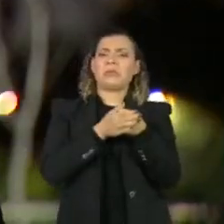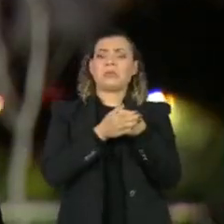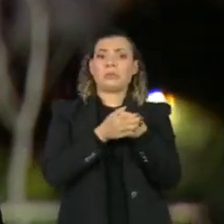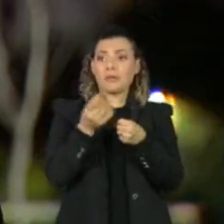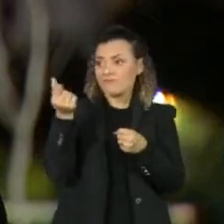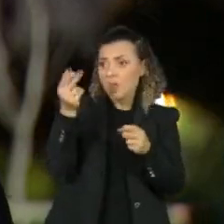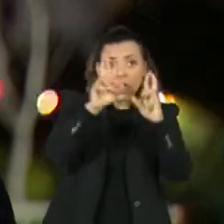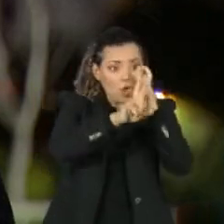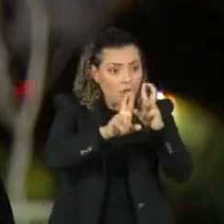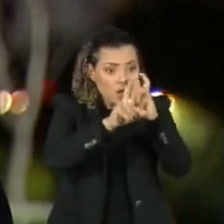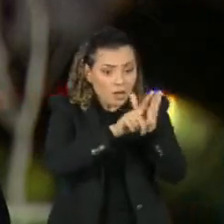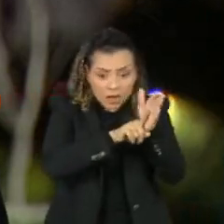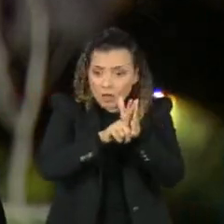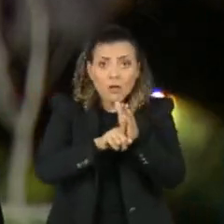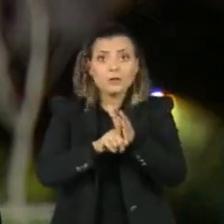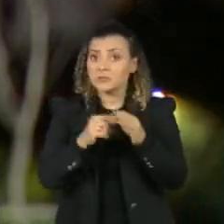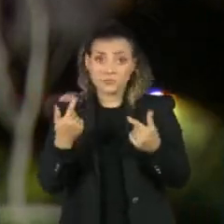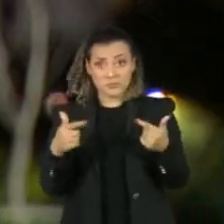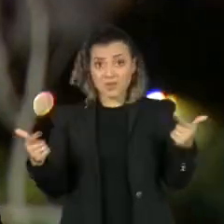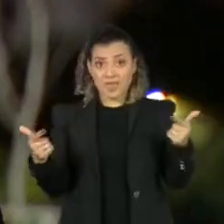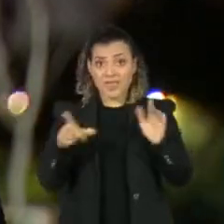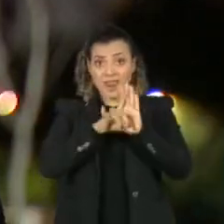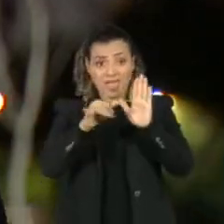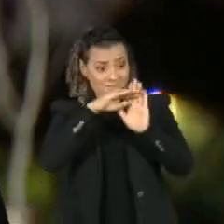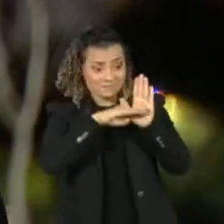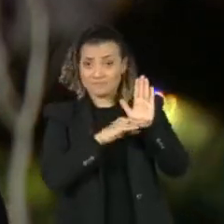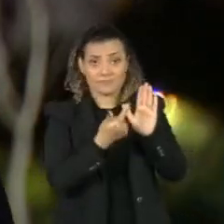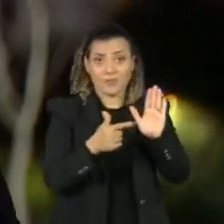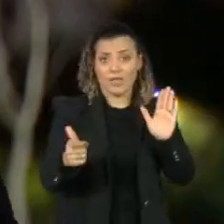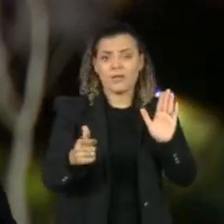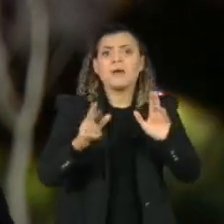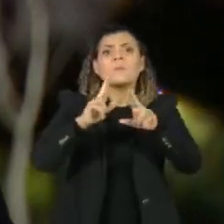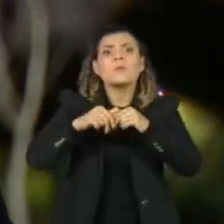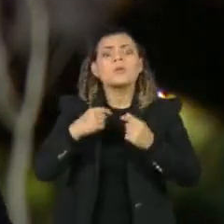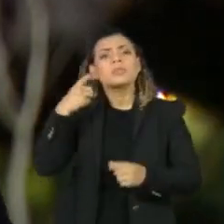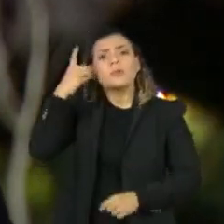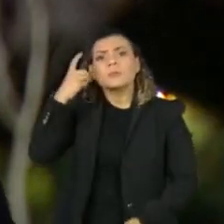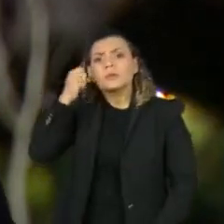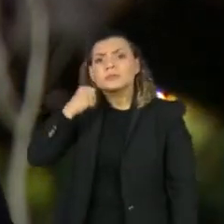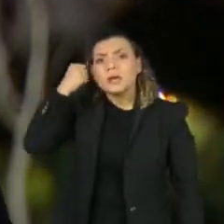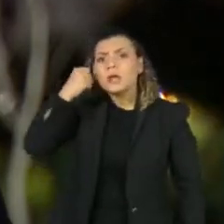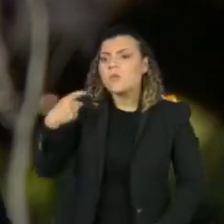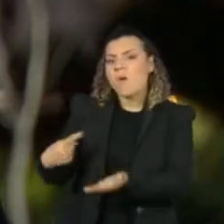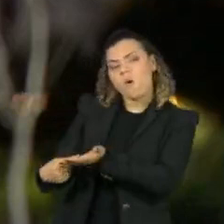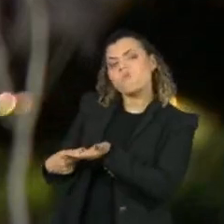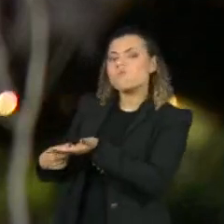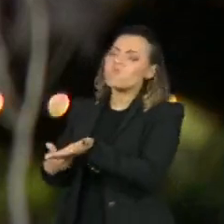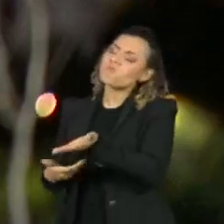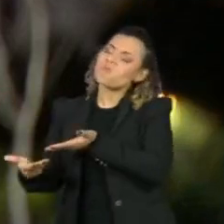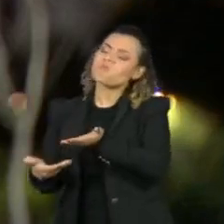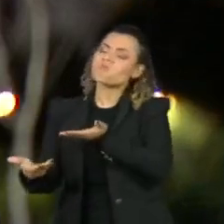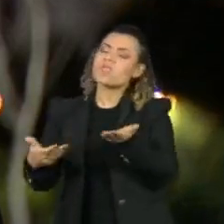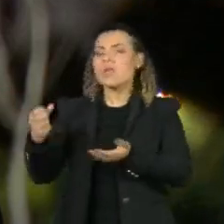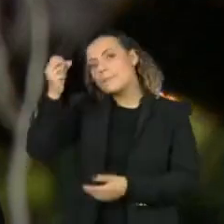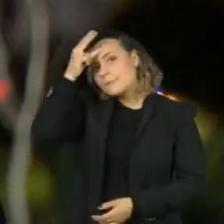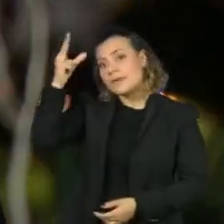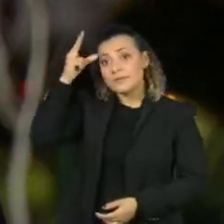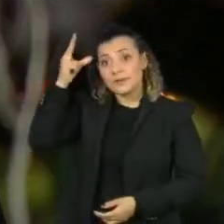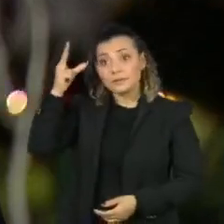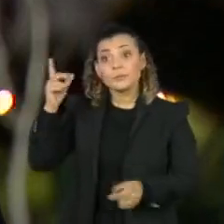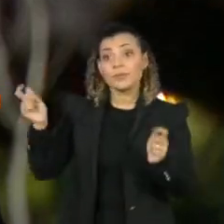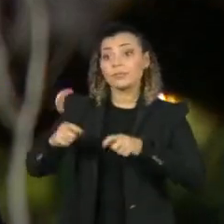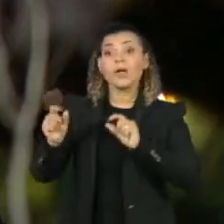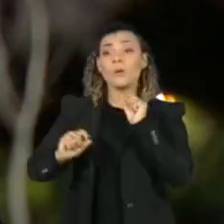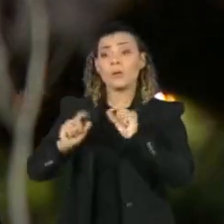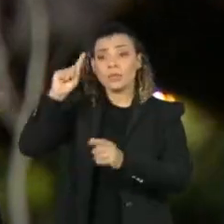fiscalizados porque não há mecanismo previsto em lei. Deputados e senadores fazem acertos informais com os prefeitos e cabe